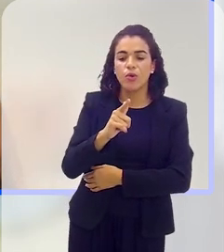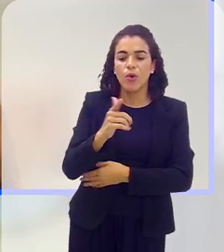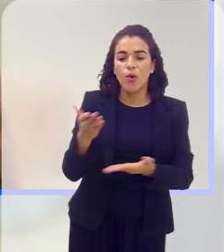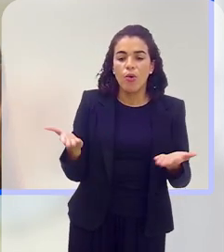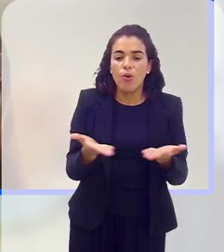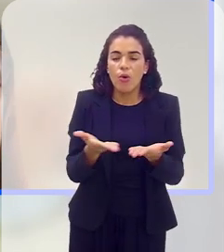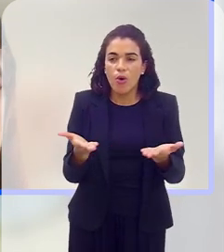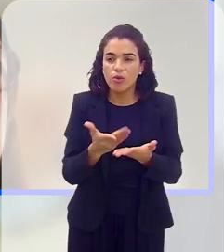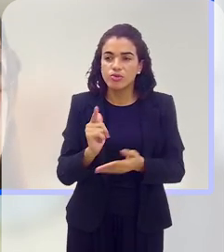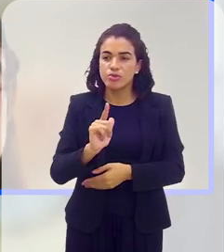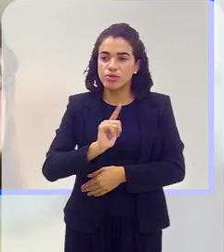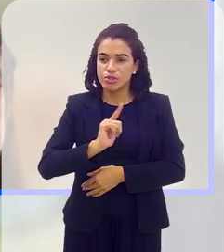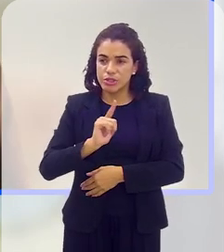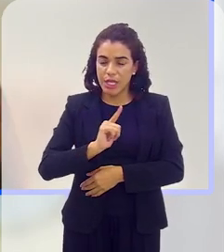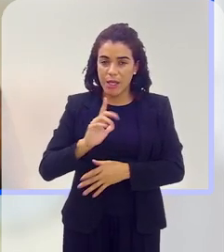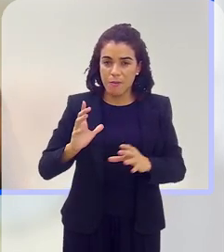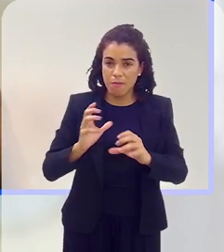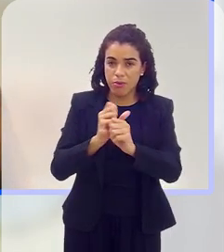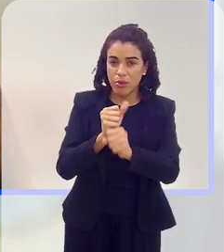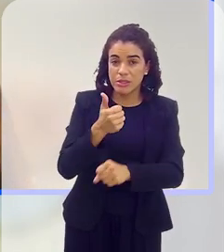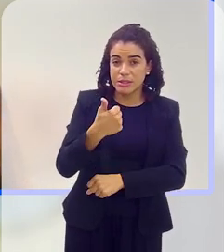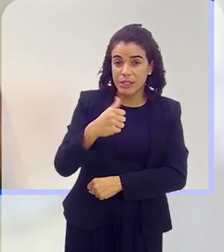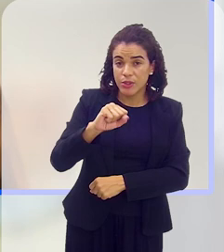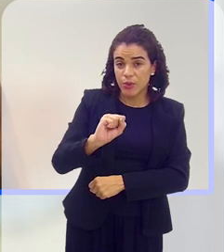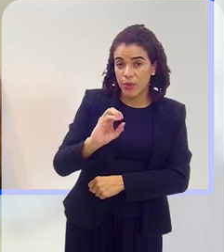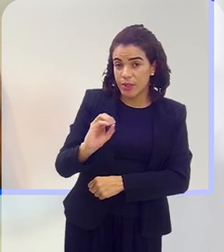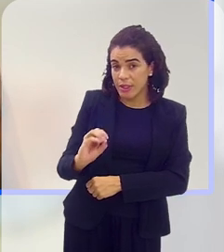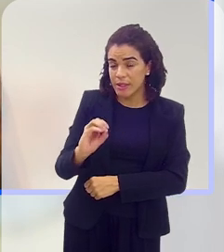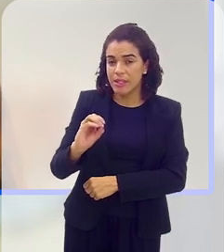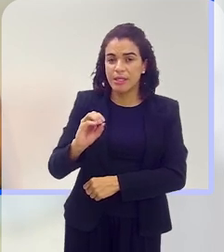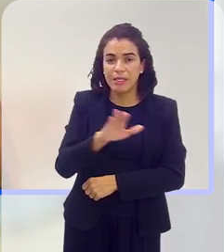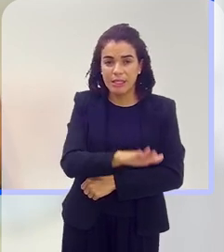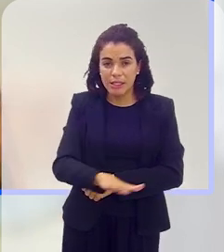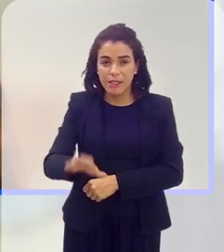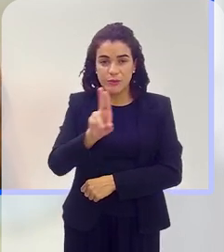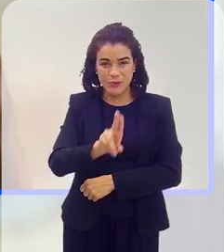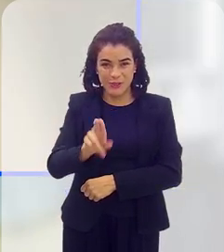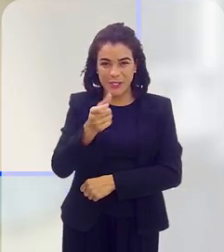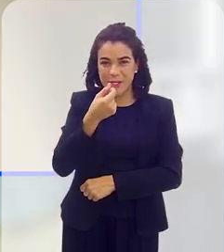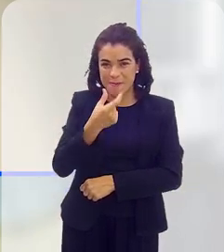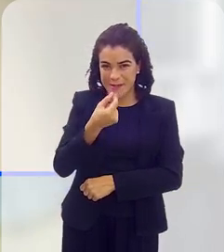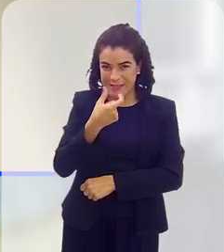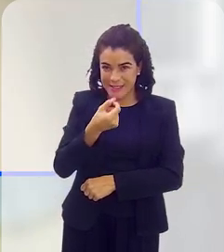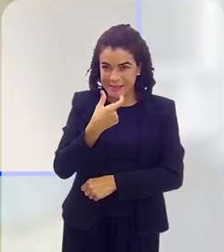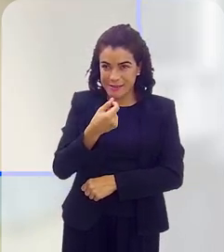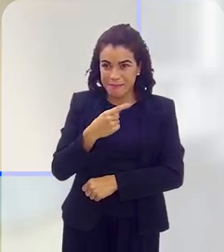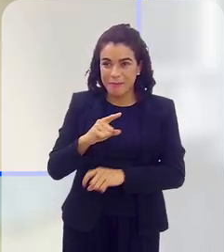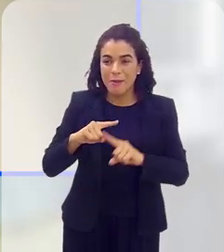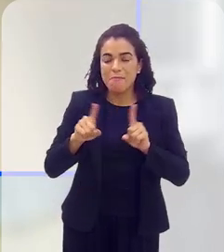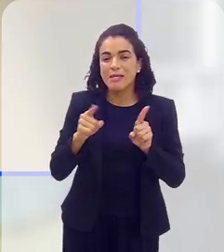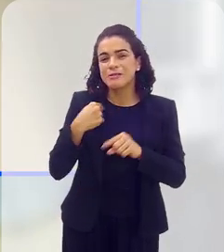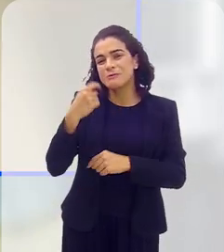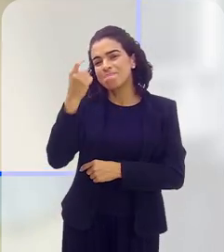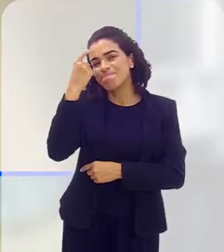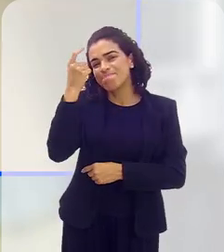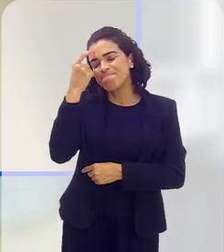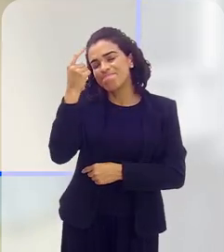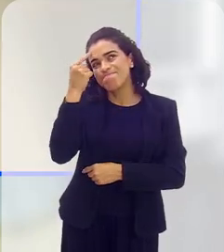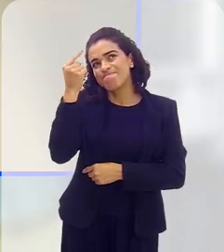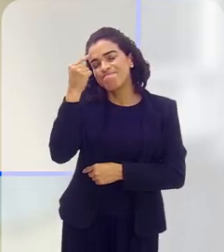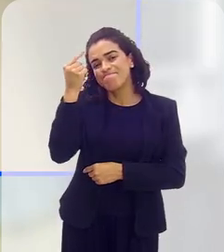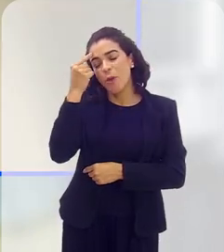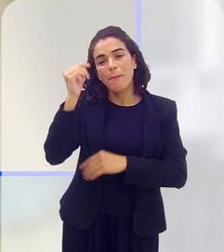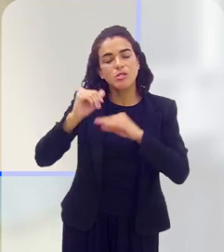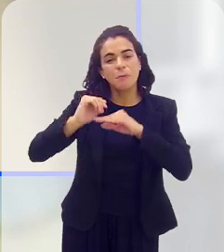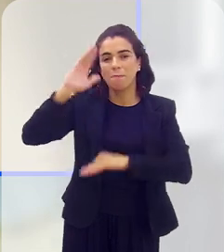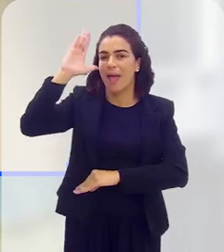hoje nós temos aí 180 crianças utilizando a medicação, mas eu não penso... eu